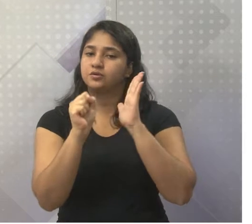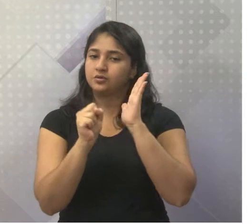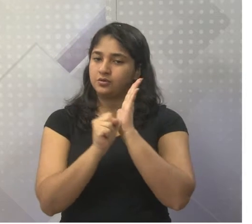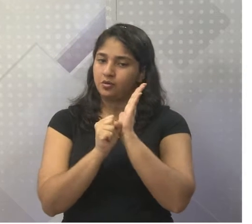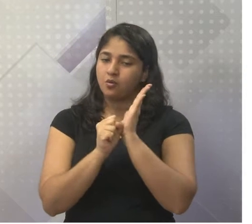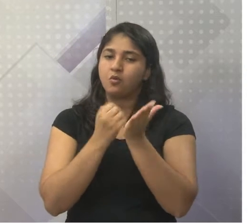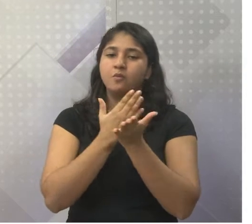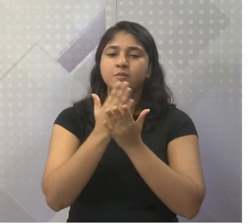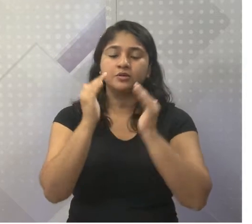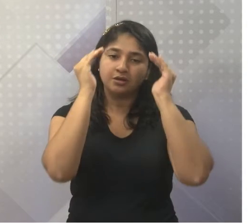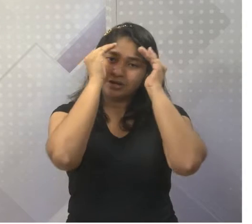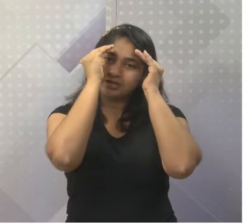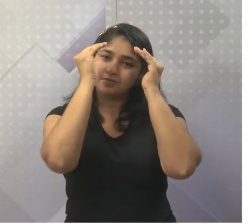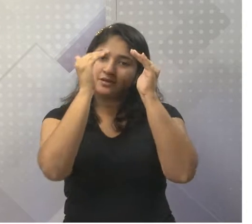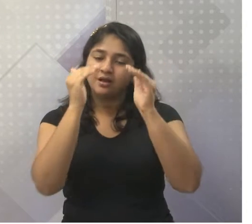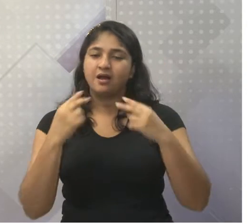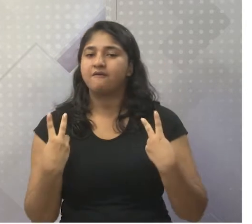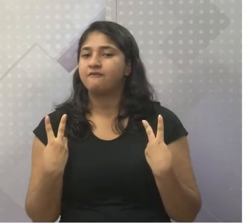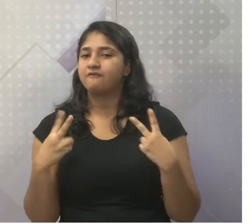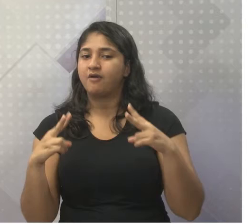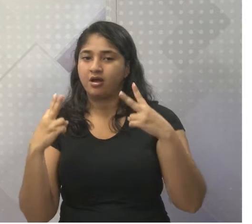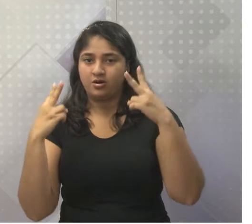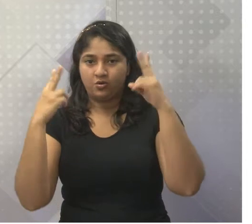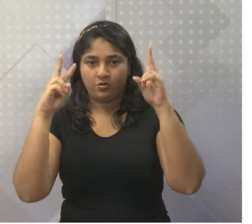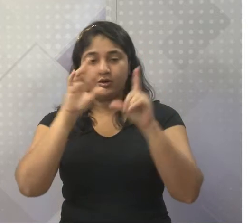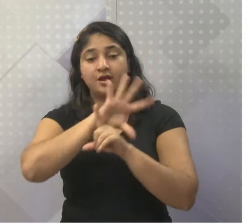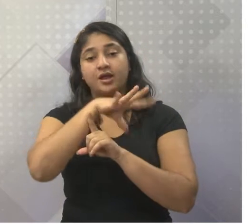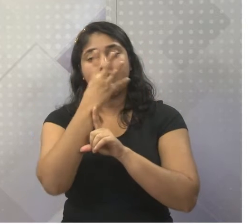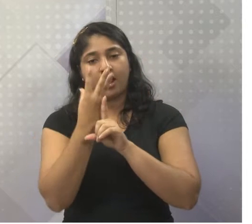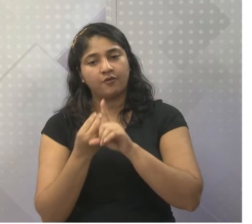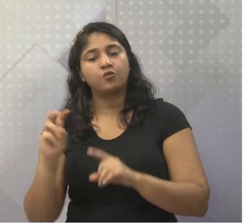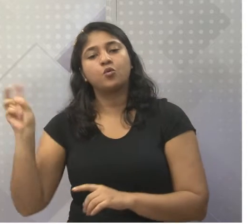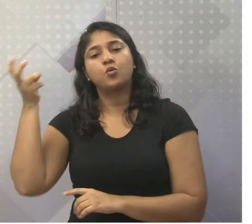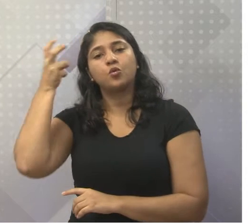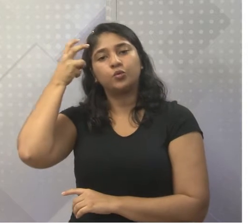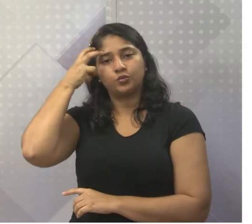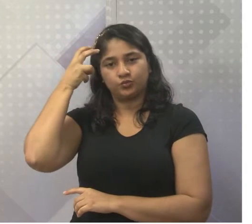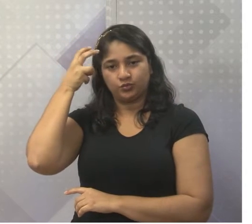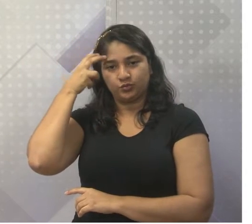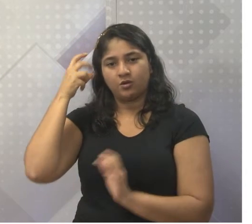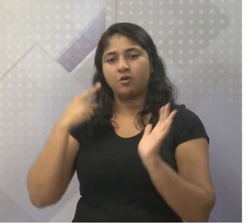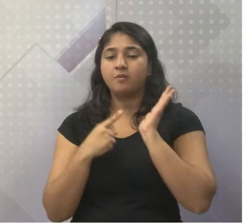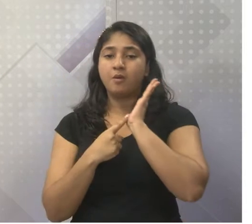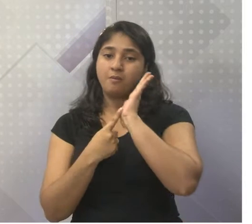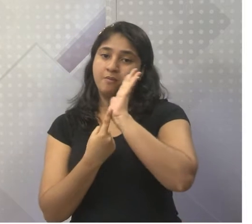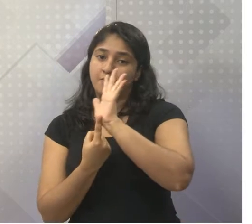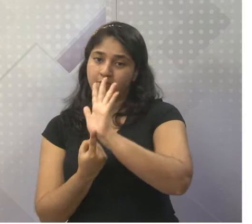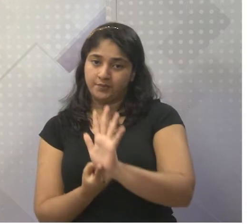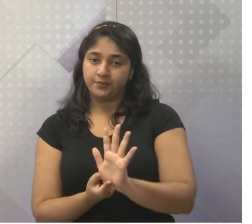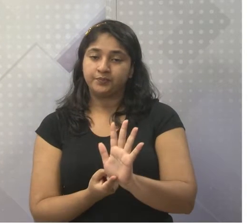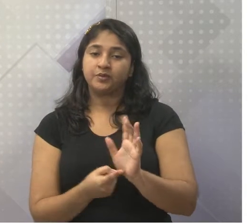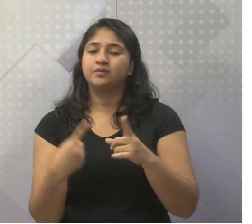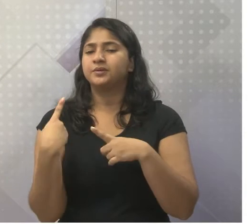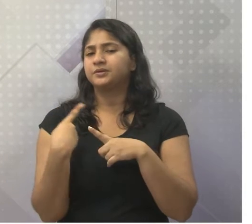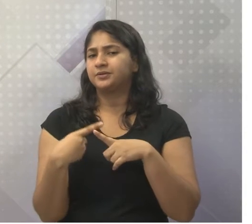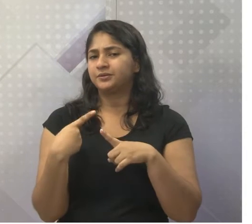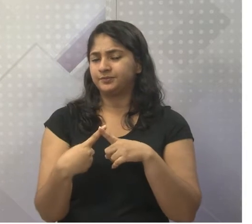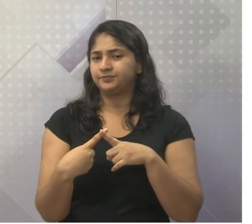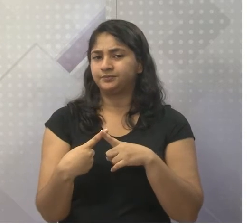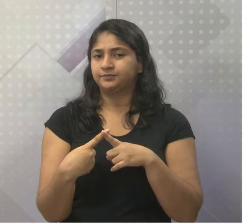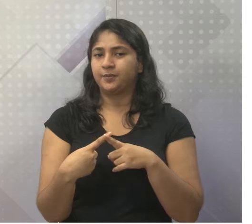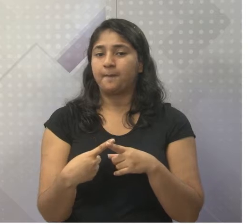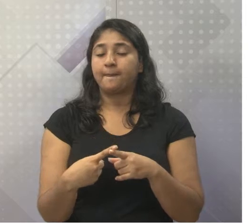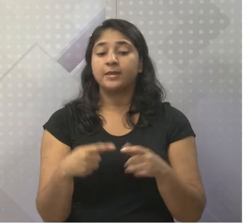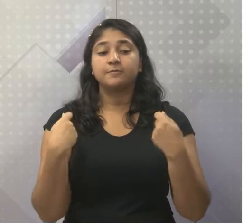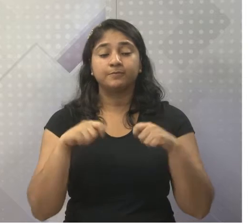respeitada, entendida e valorizada como arte, como cultura, como manifestação, não é? Por quê? Porque a gente